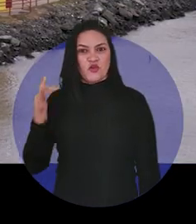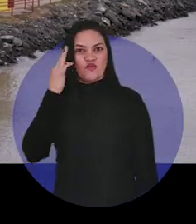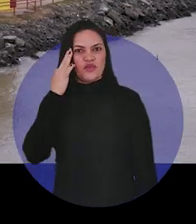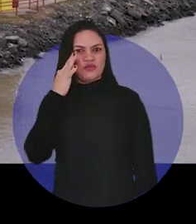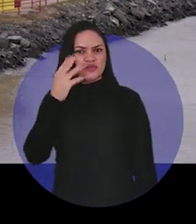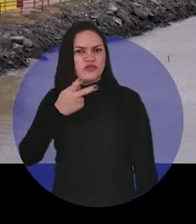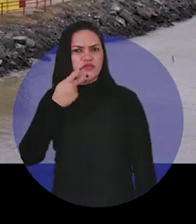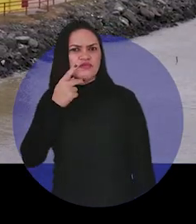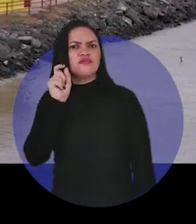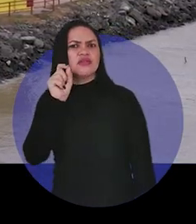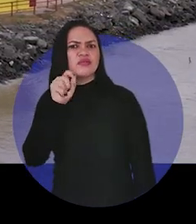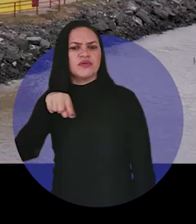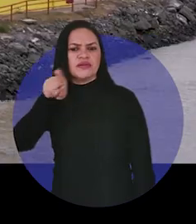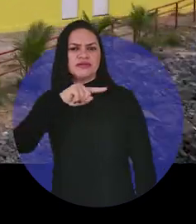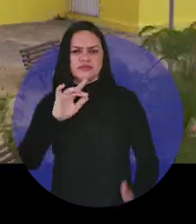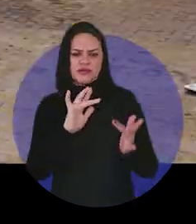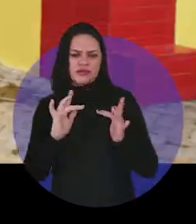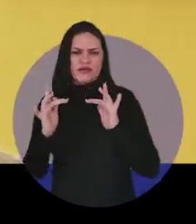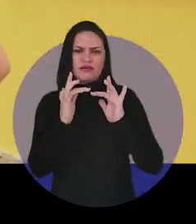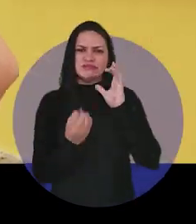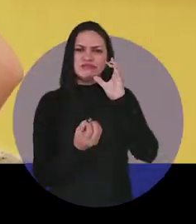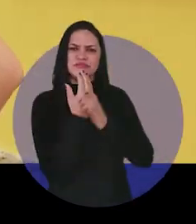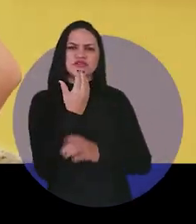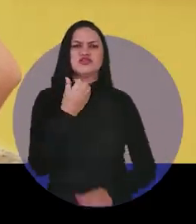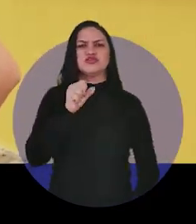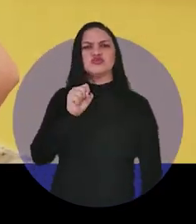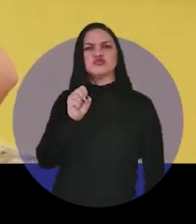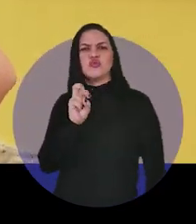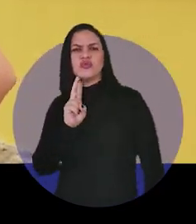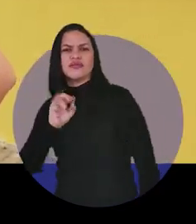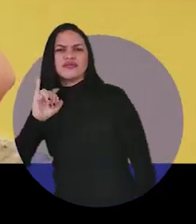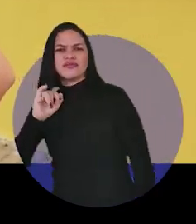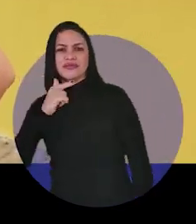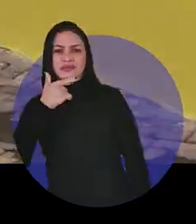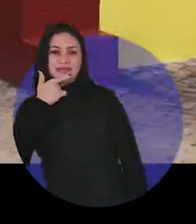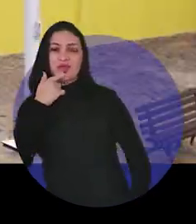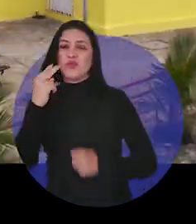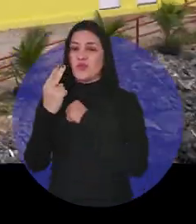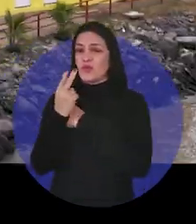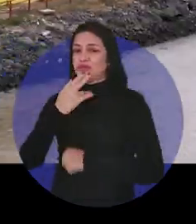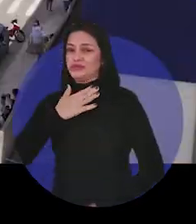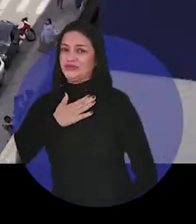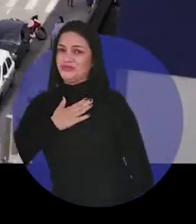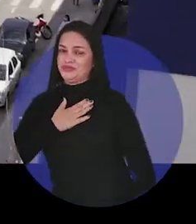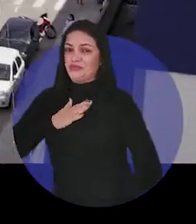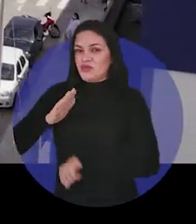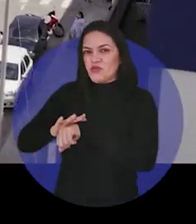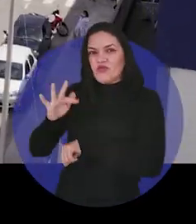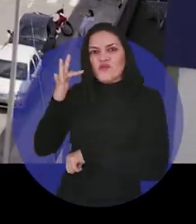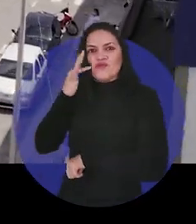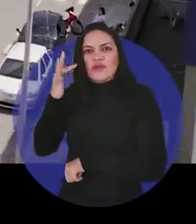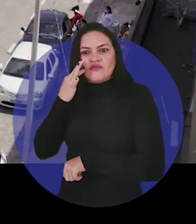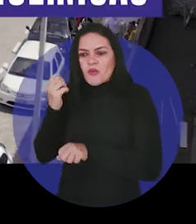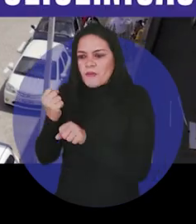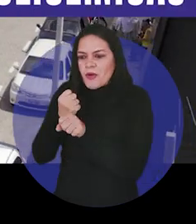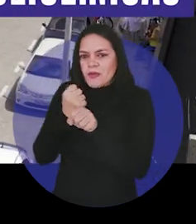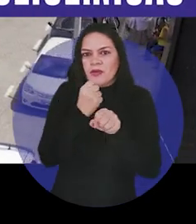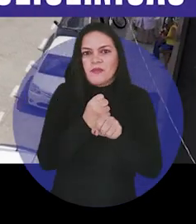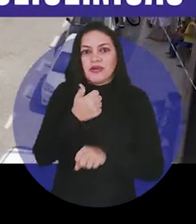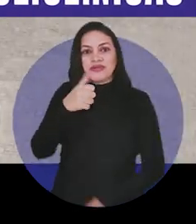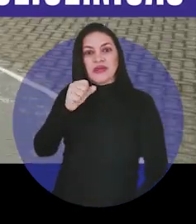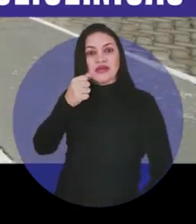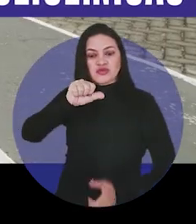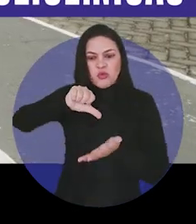Quando Flávio Dino cria a Rede Sorrir. Ele está cuidando de mim. Quando Flávio coloca para funcionar 18